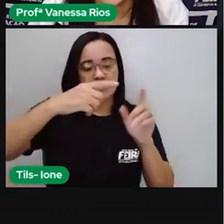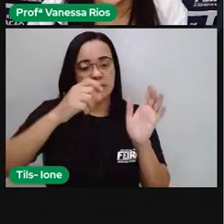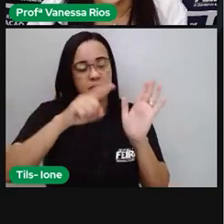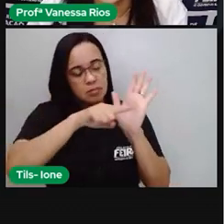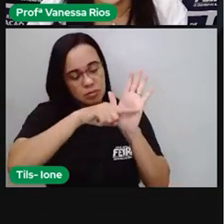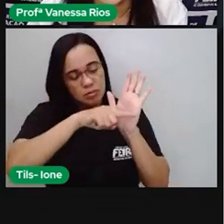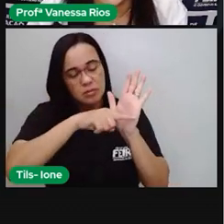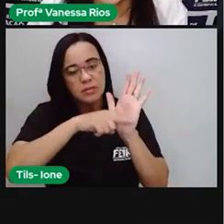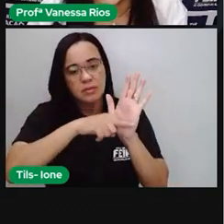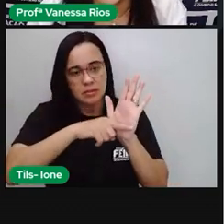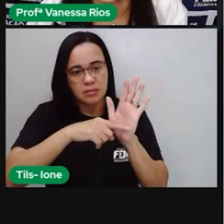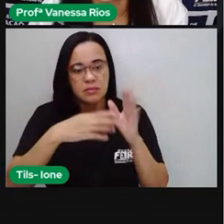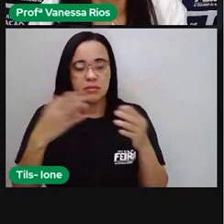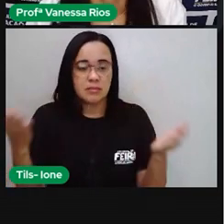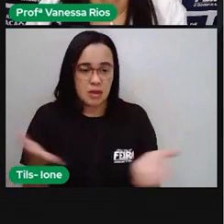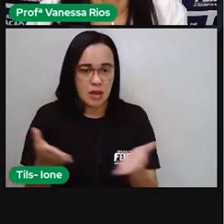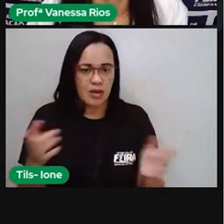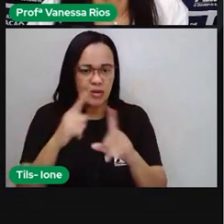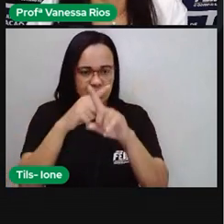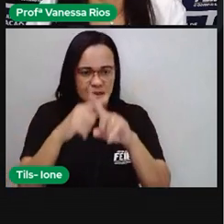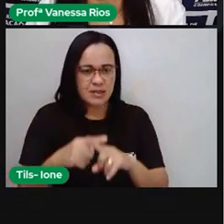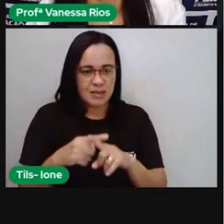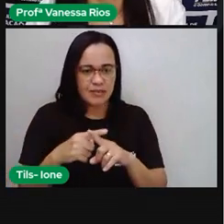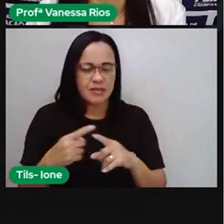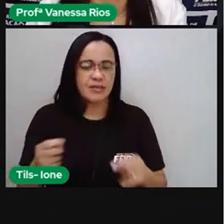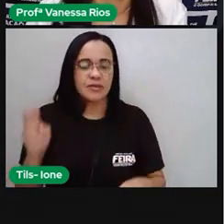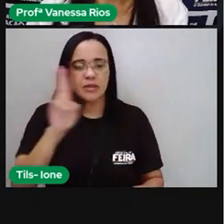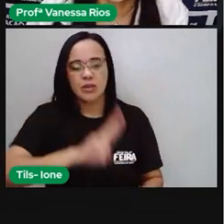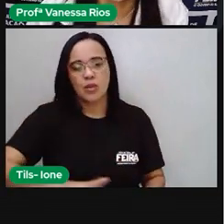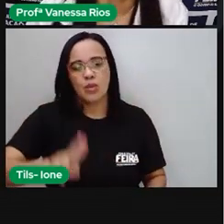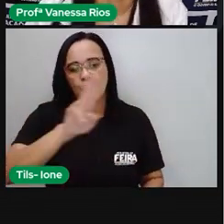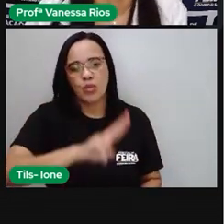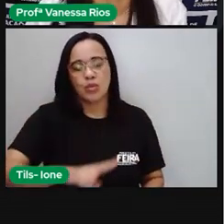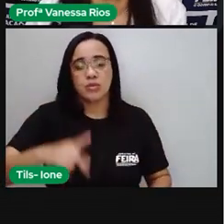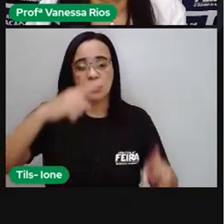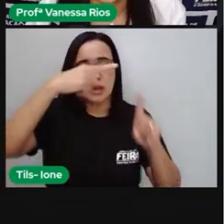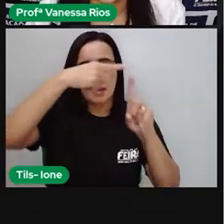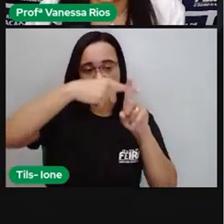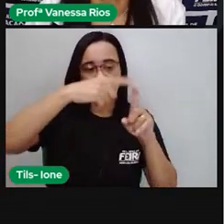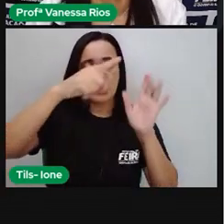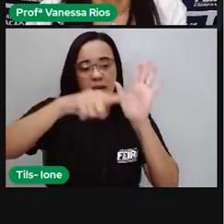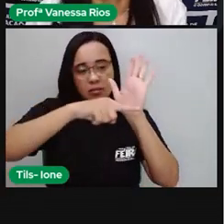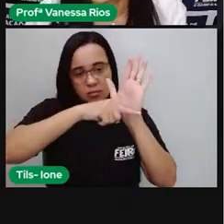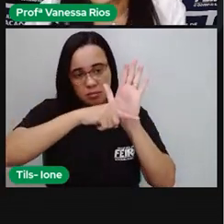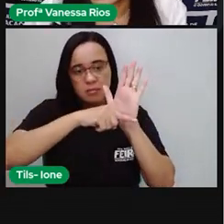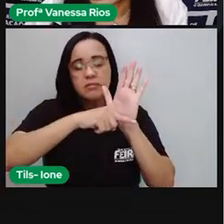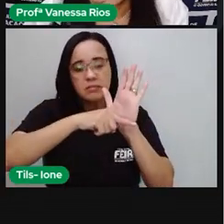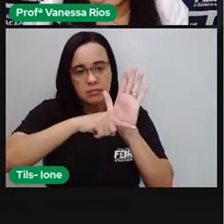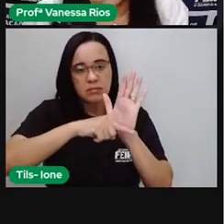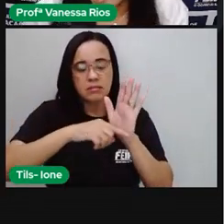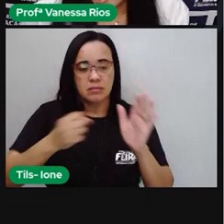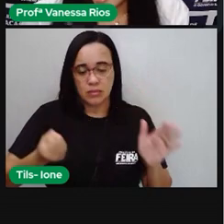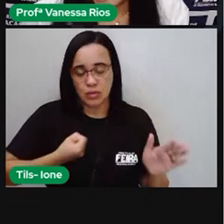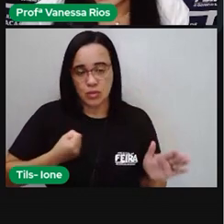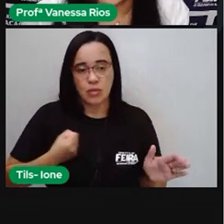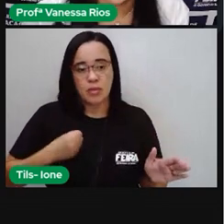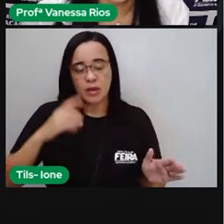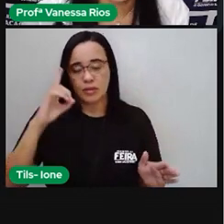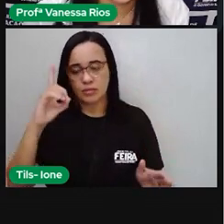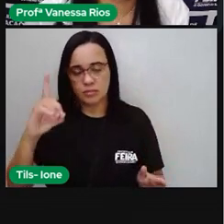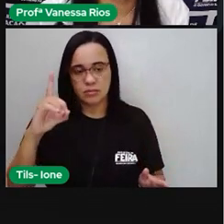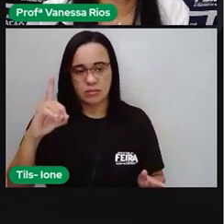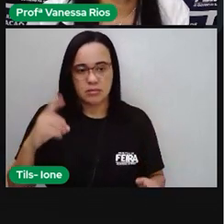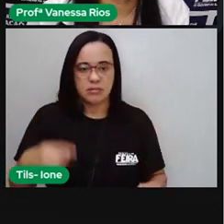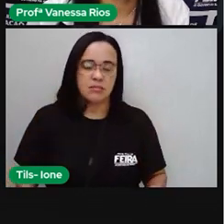agora através desse desafio, né? Vai utilizar aí a adição e subtração dos números decimais. Então,